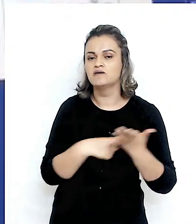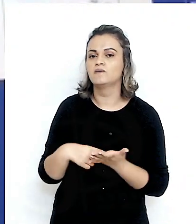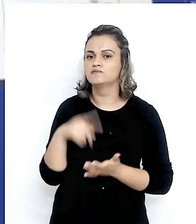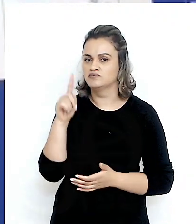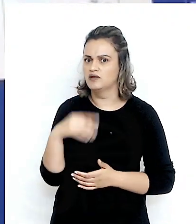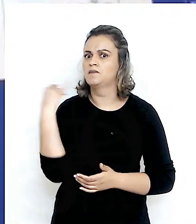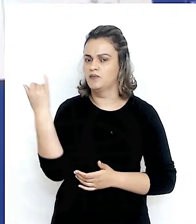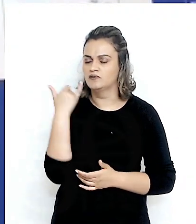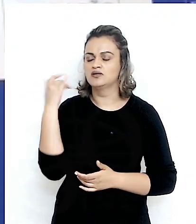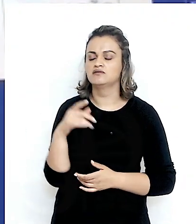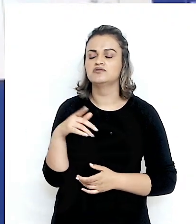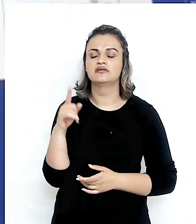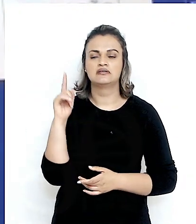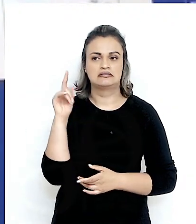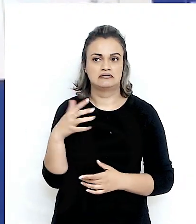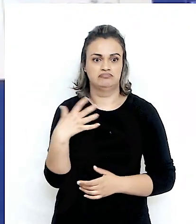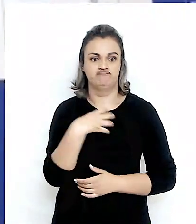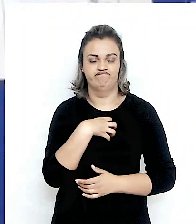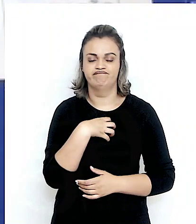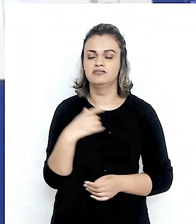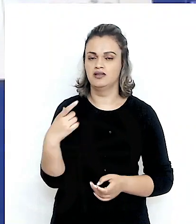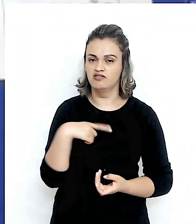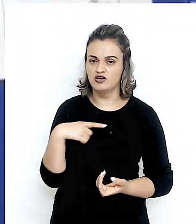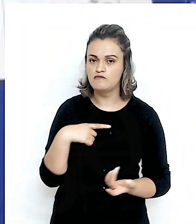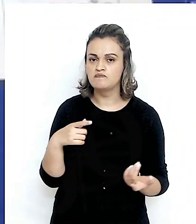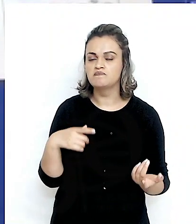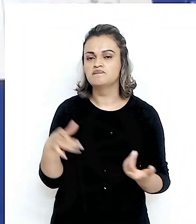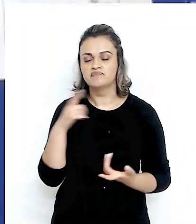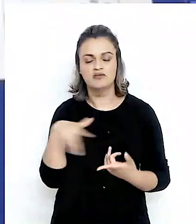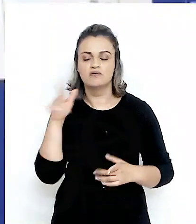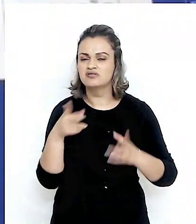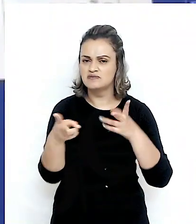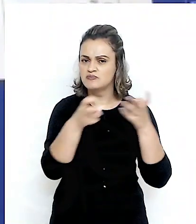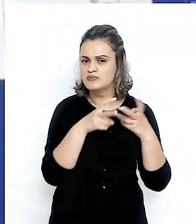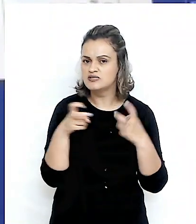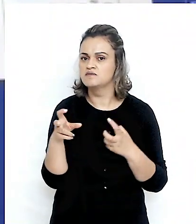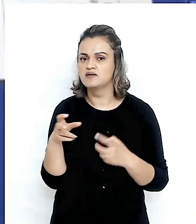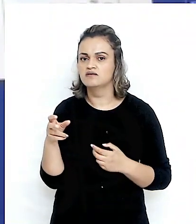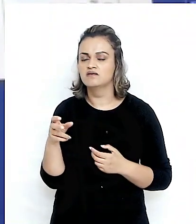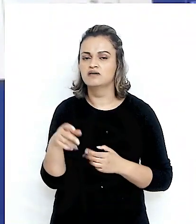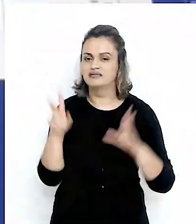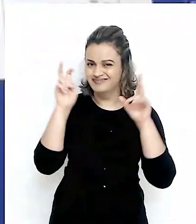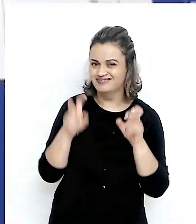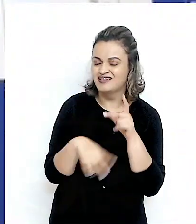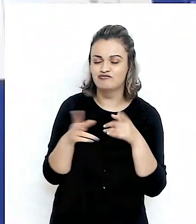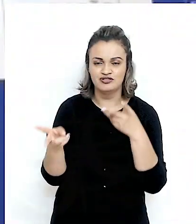grande impacto global, nós acompanhamos aqui o tema